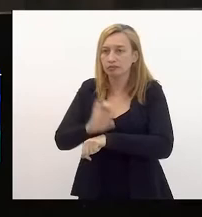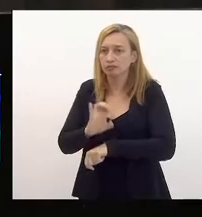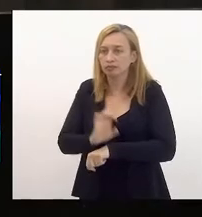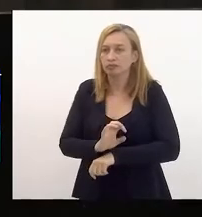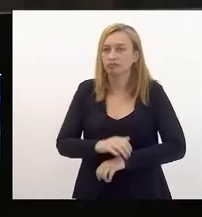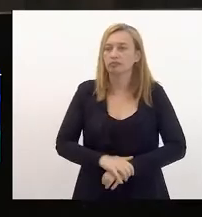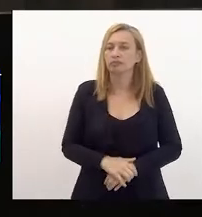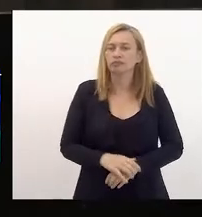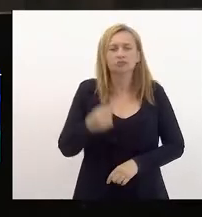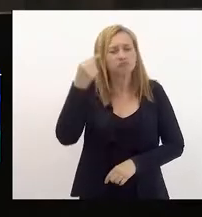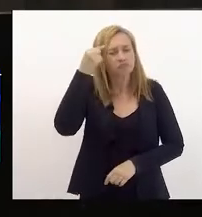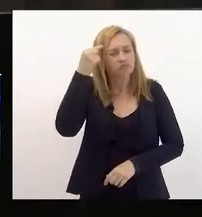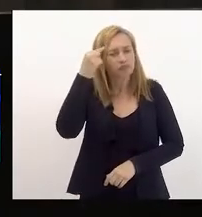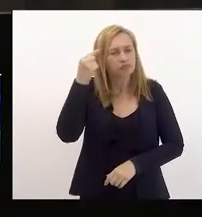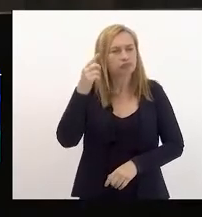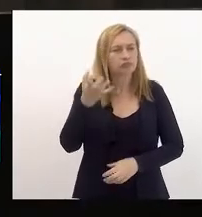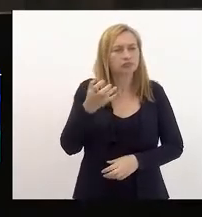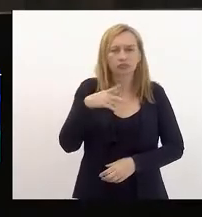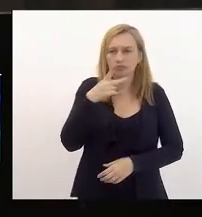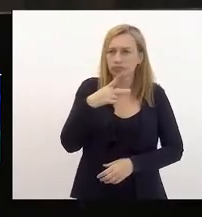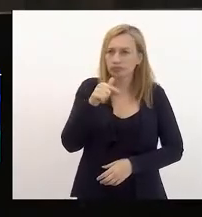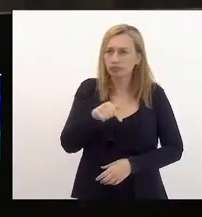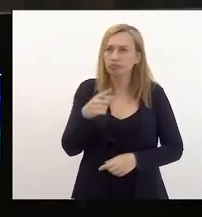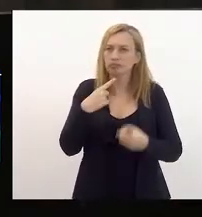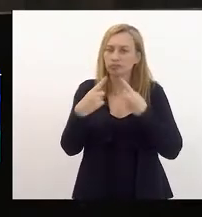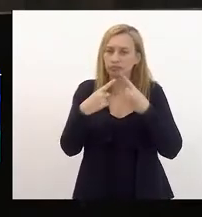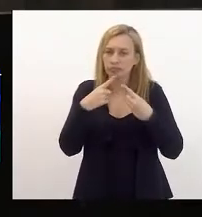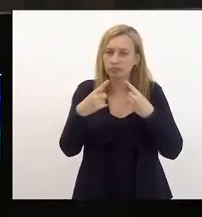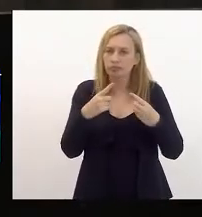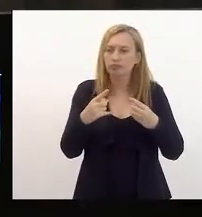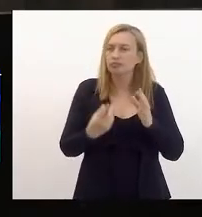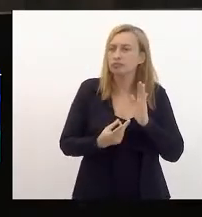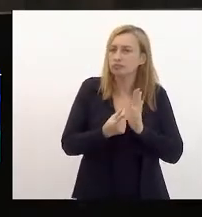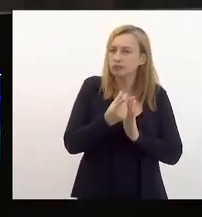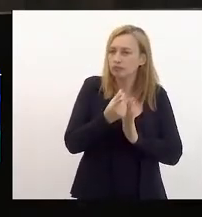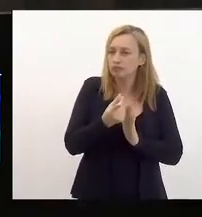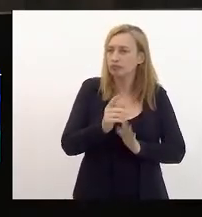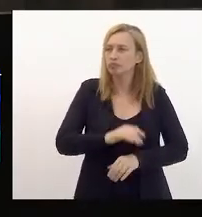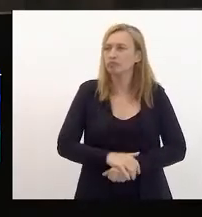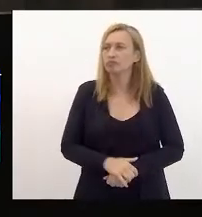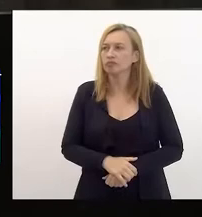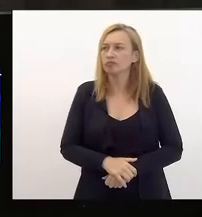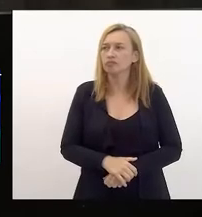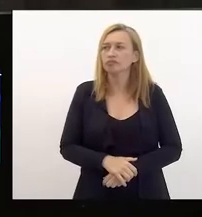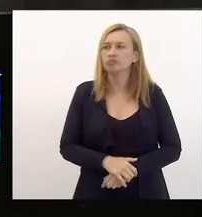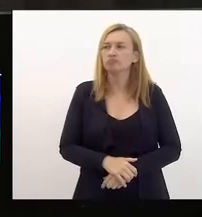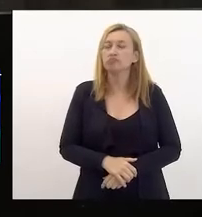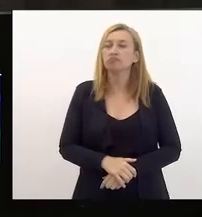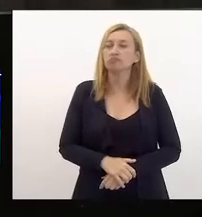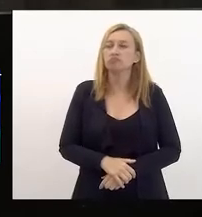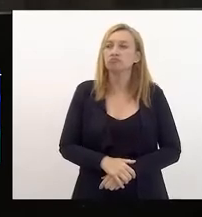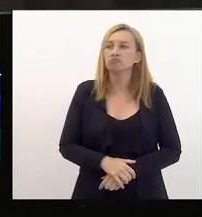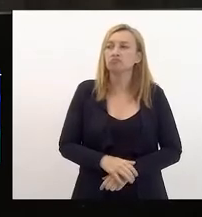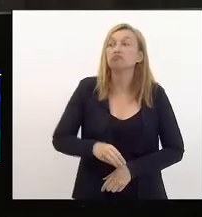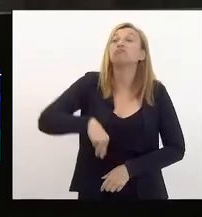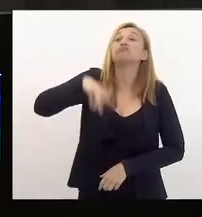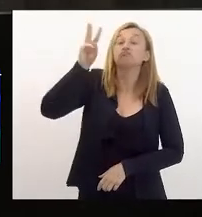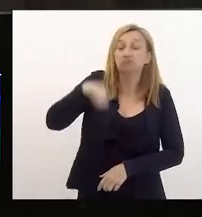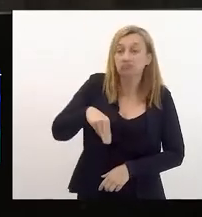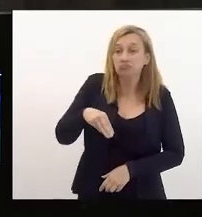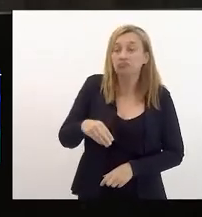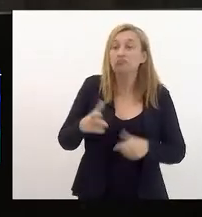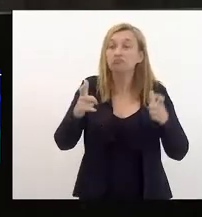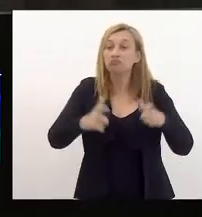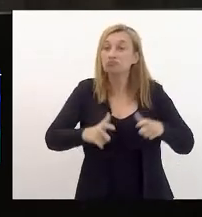a reflexão que eu quero trazer aqui para essa discussão do orçamento é com quem e onde o